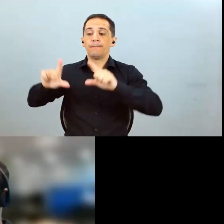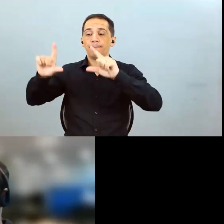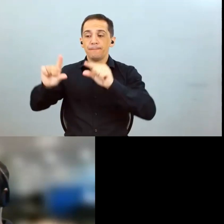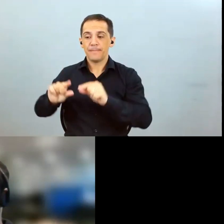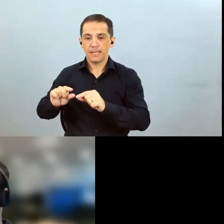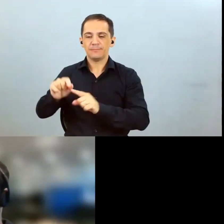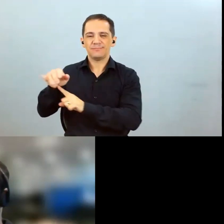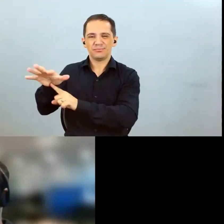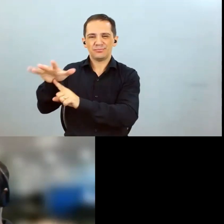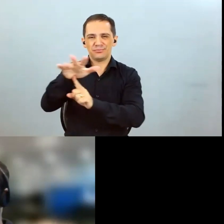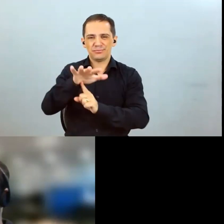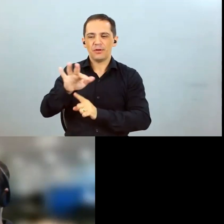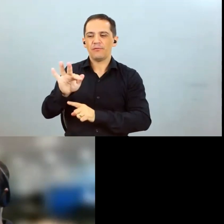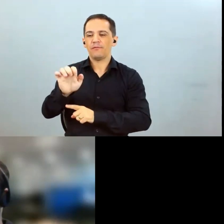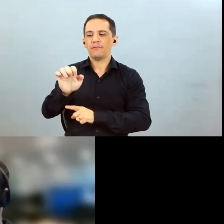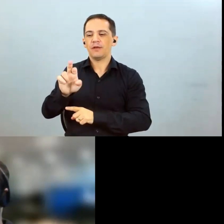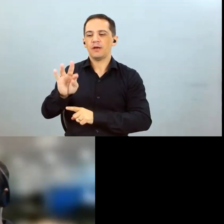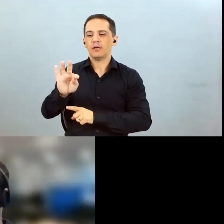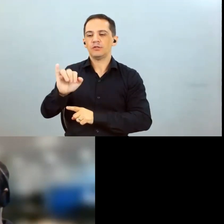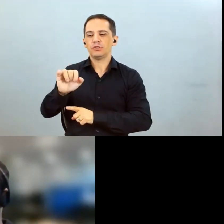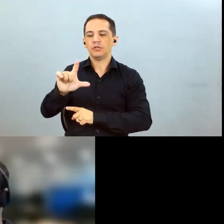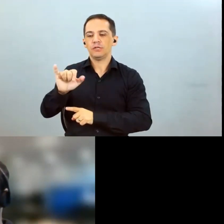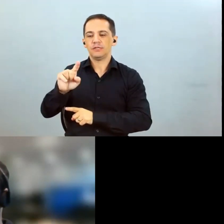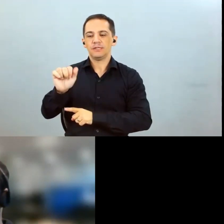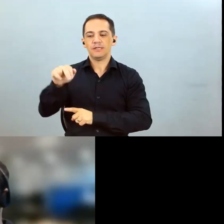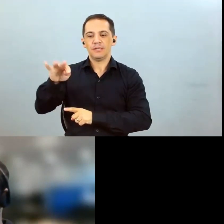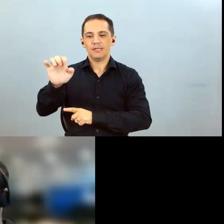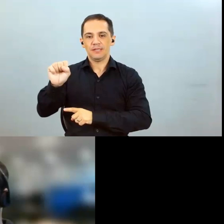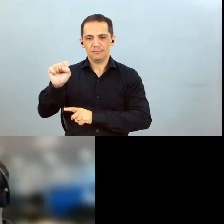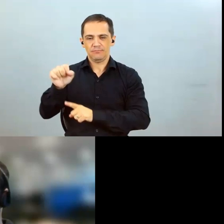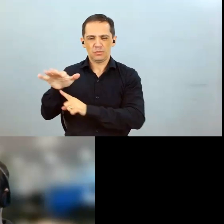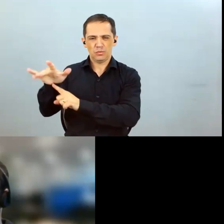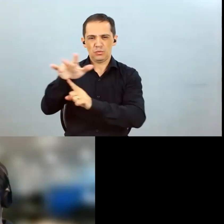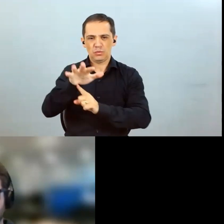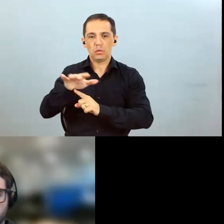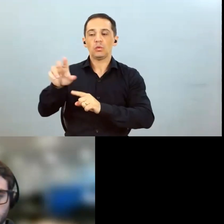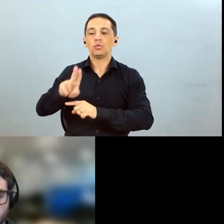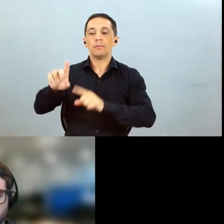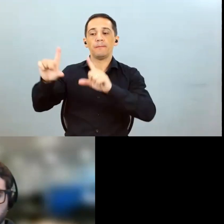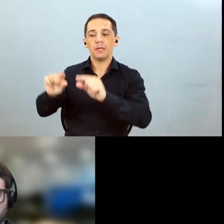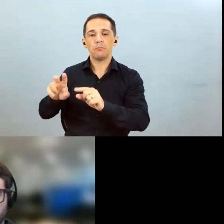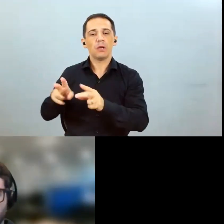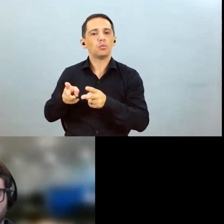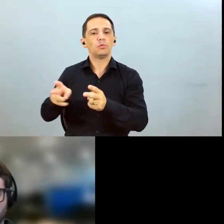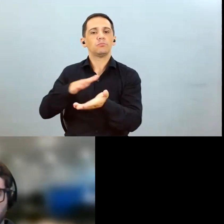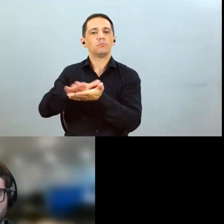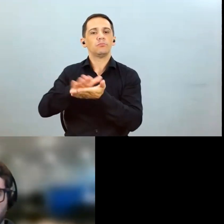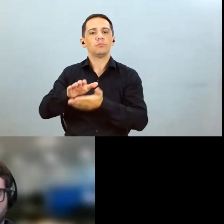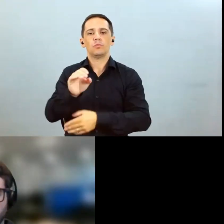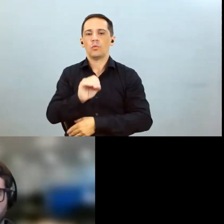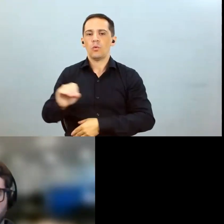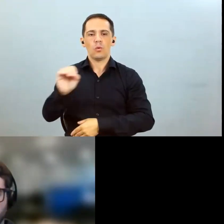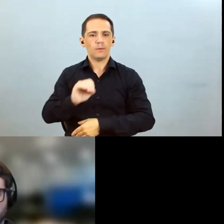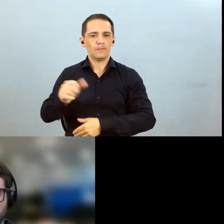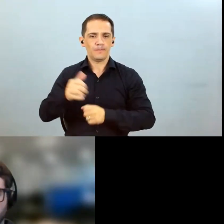atual. A soja, a colheu 65 sacos por hectare porque nós tínhamos quatro fazendas onde teve quebra, teve